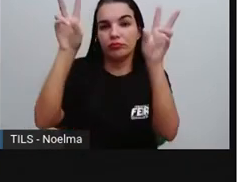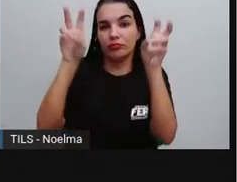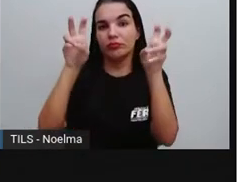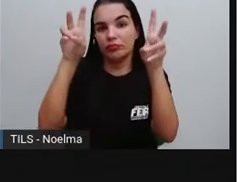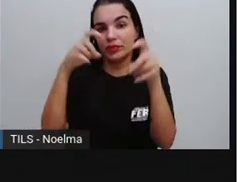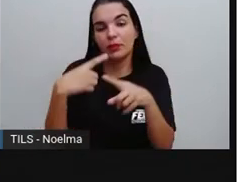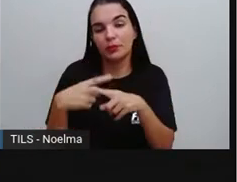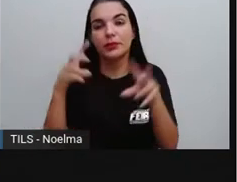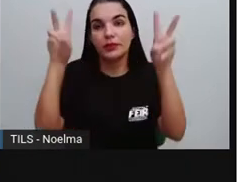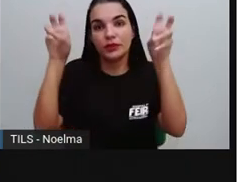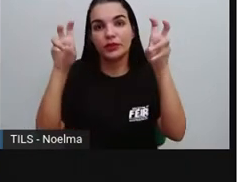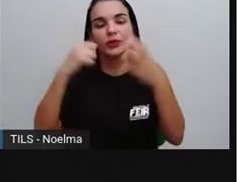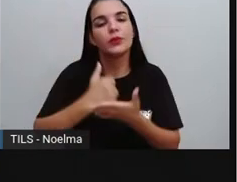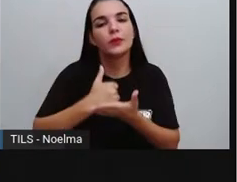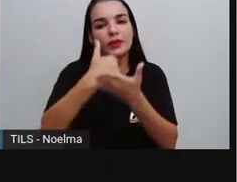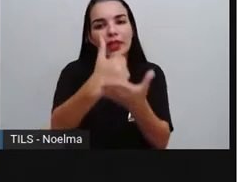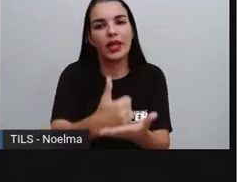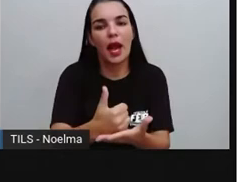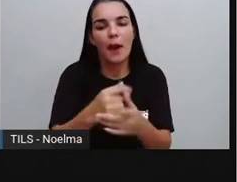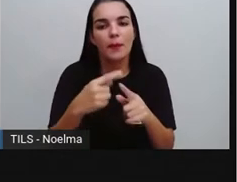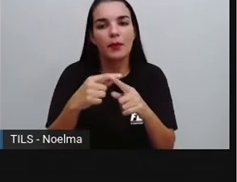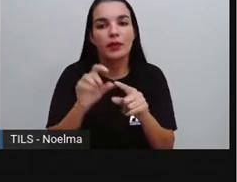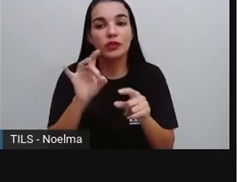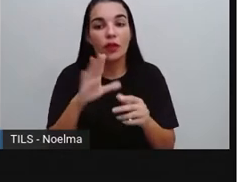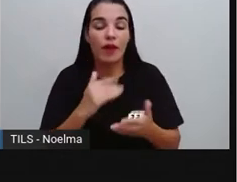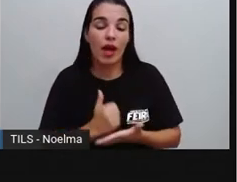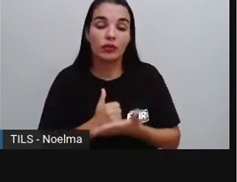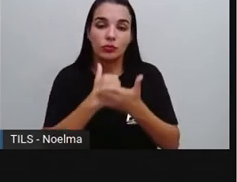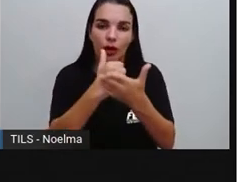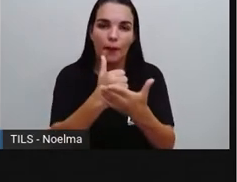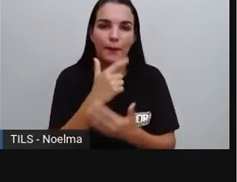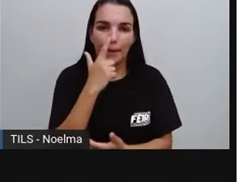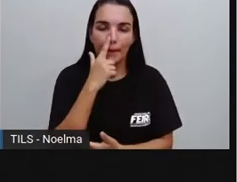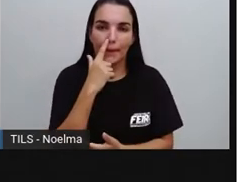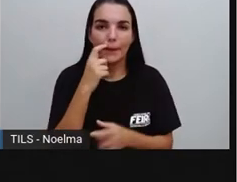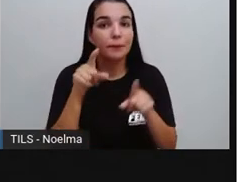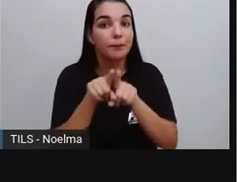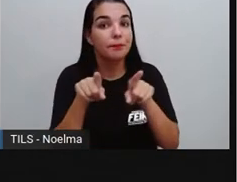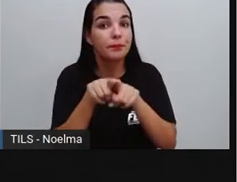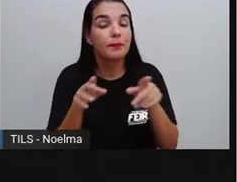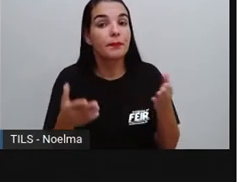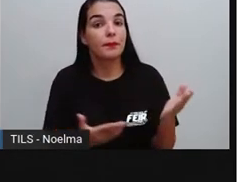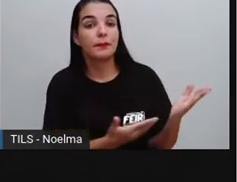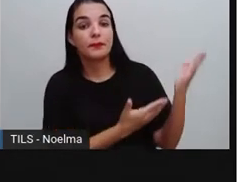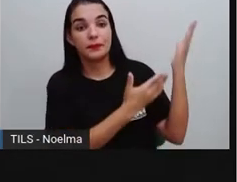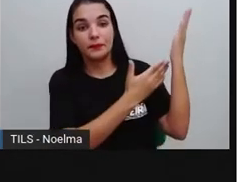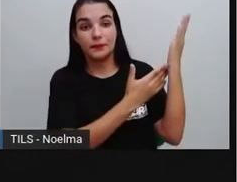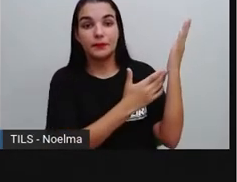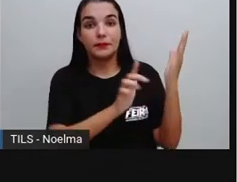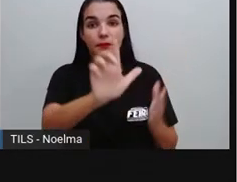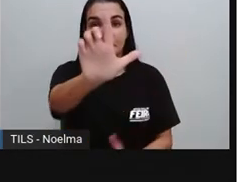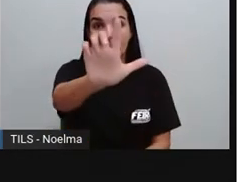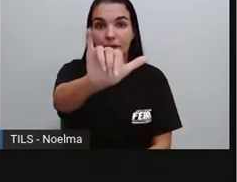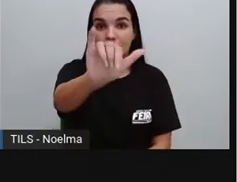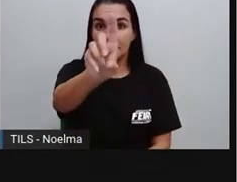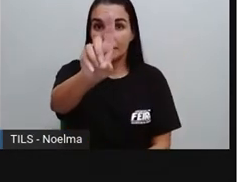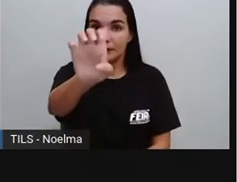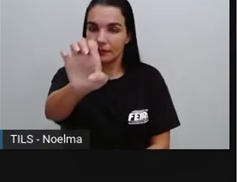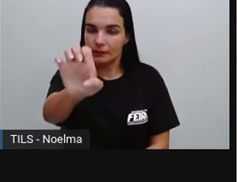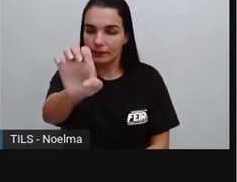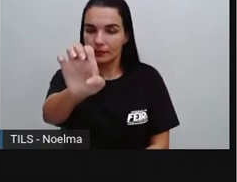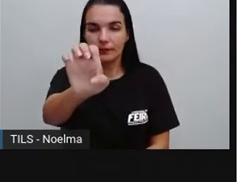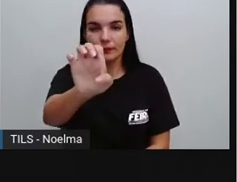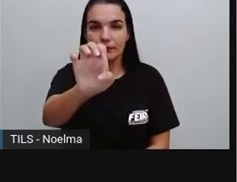Por isso que a gente chama de título auxiliar ou subtítulo. E ainda tem o lead, que também em inglês é lead.